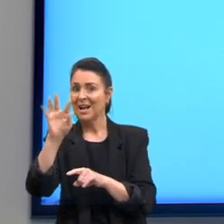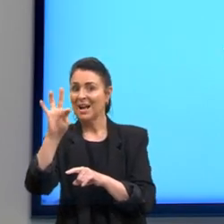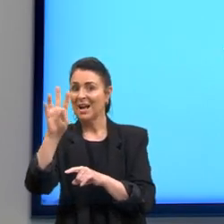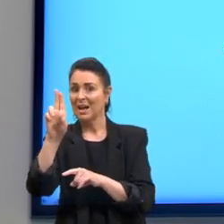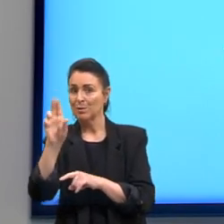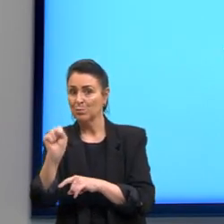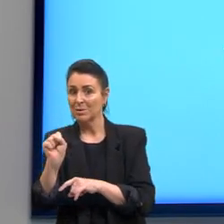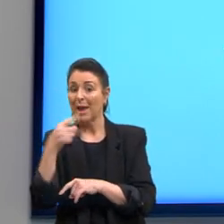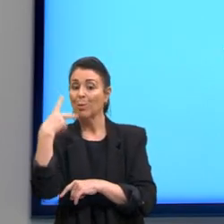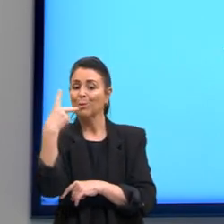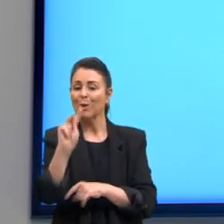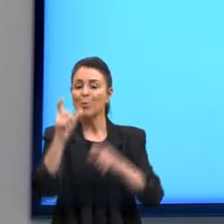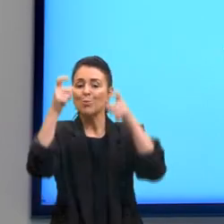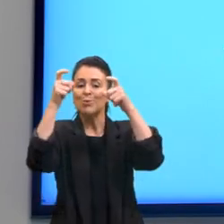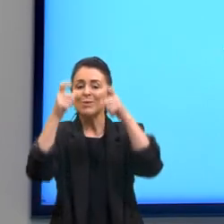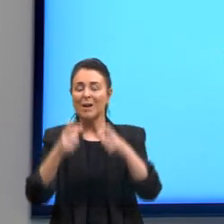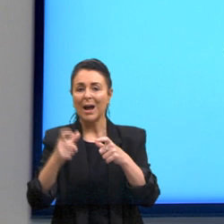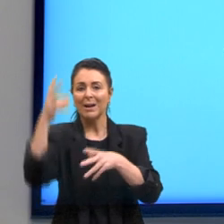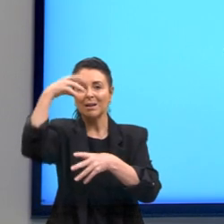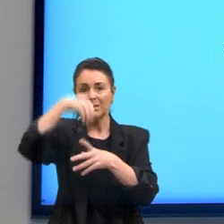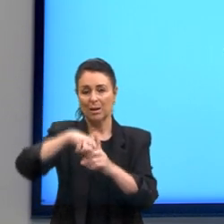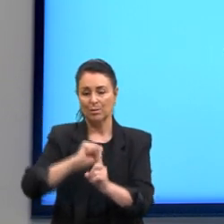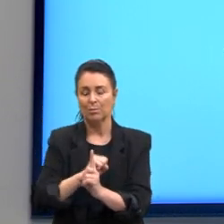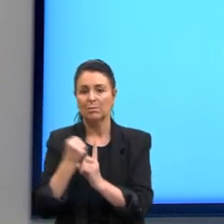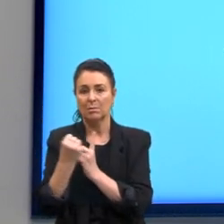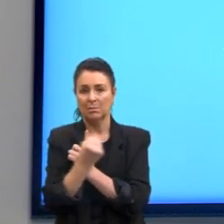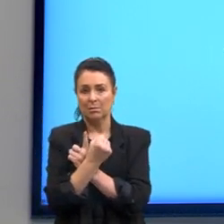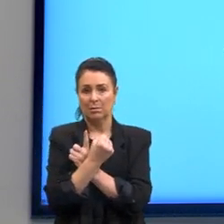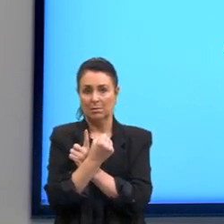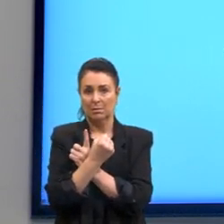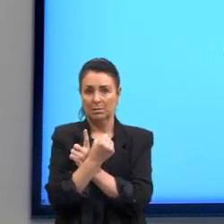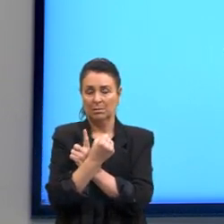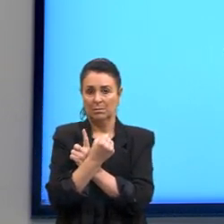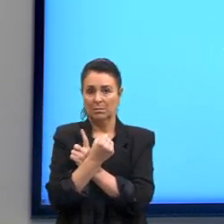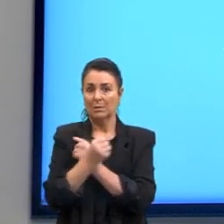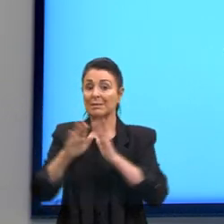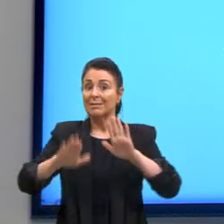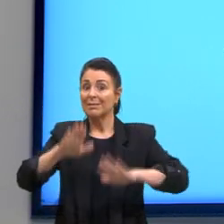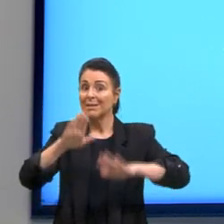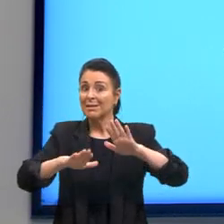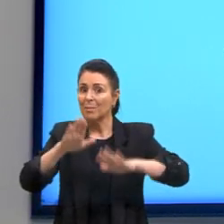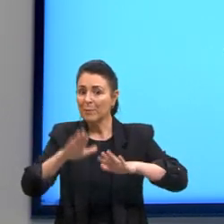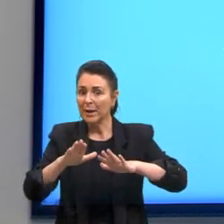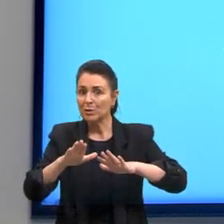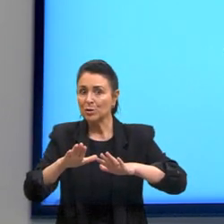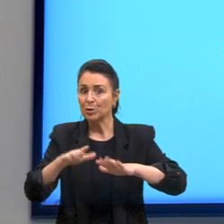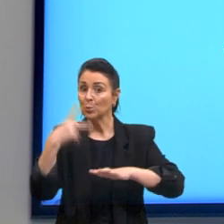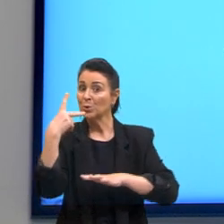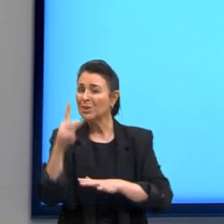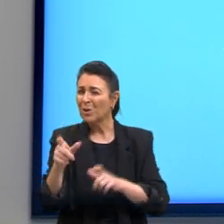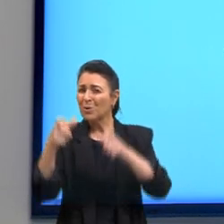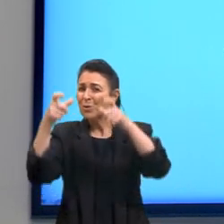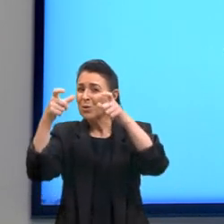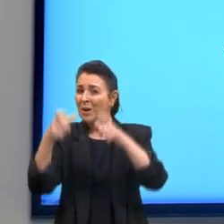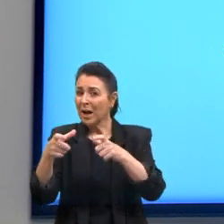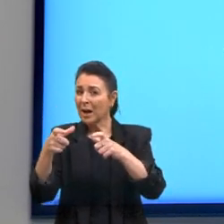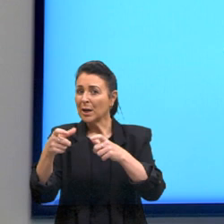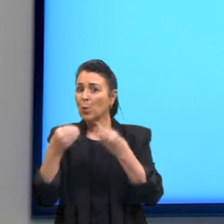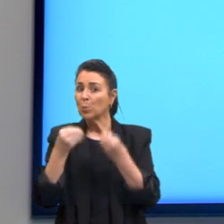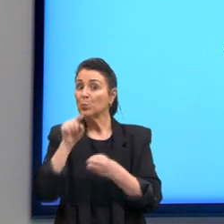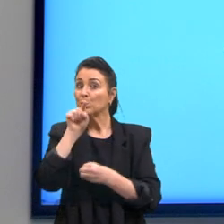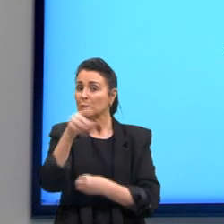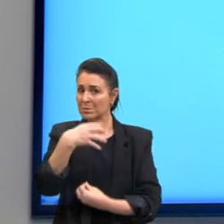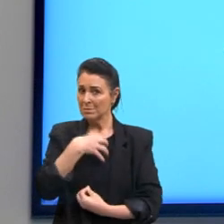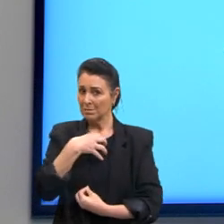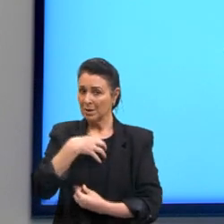se refere ao seguinte, que, de acordo com o status social, a posição que as pessoas ocupam,